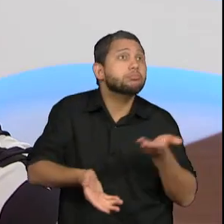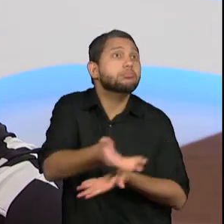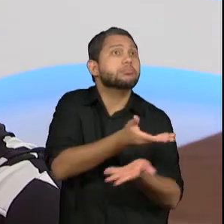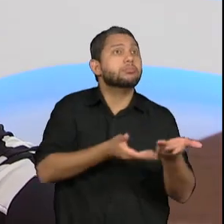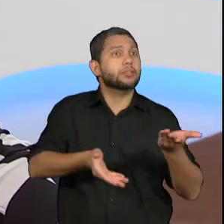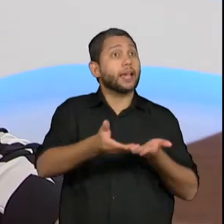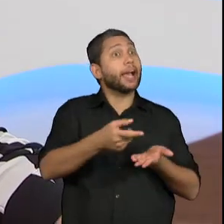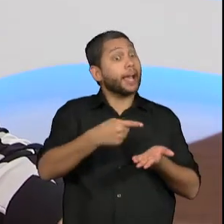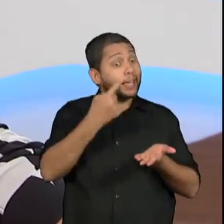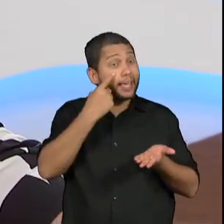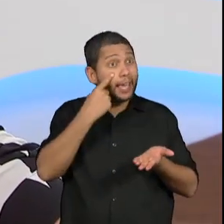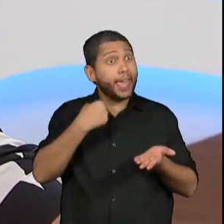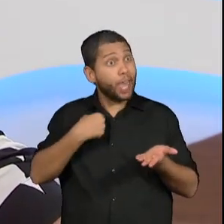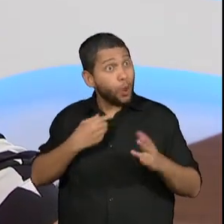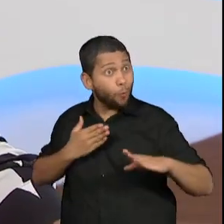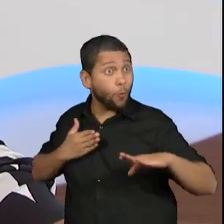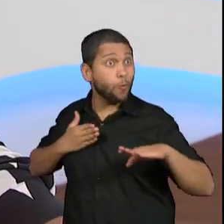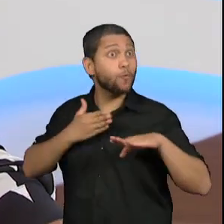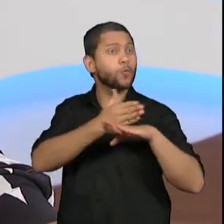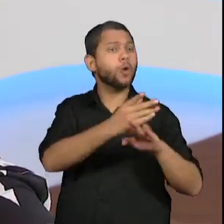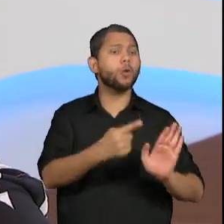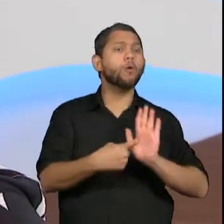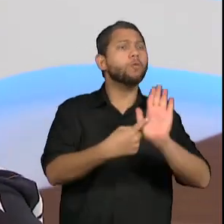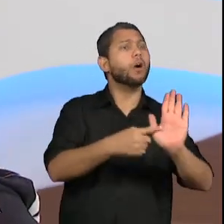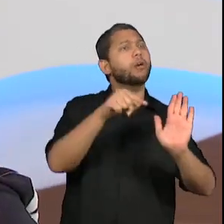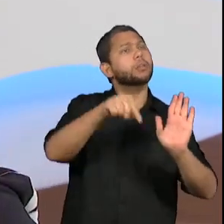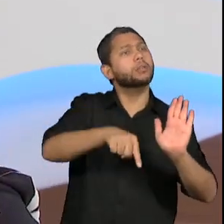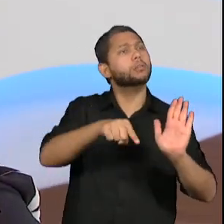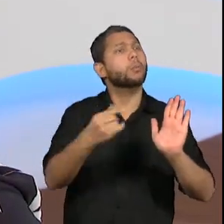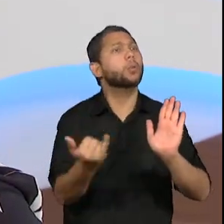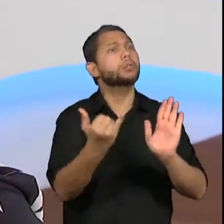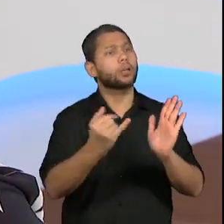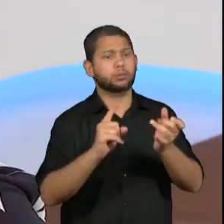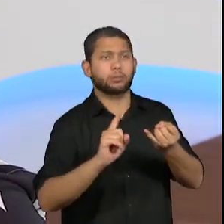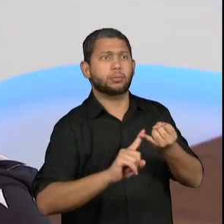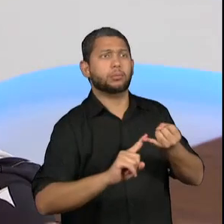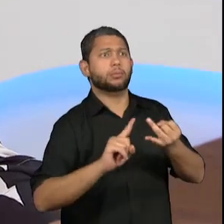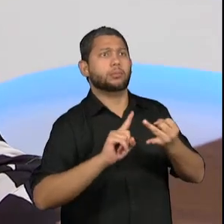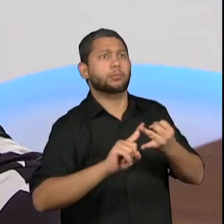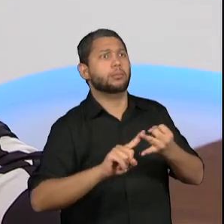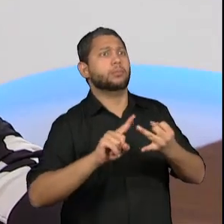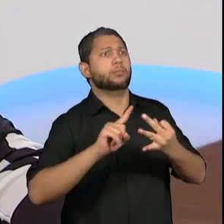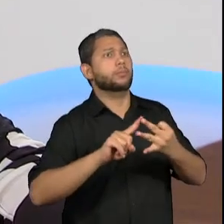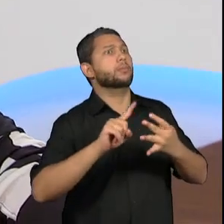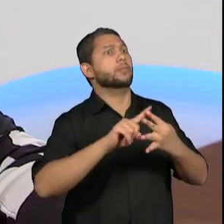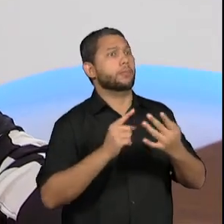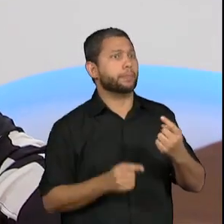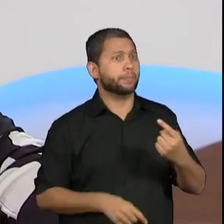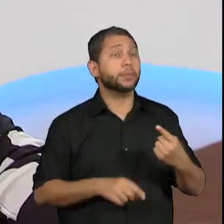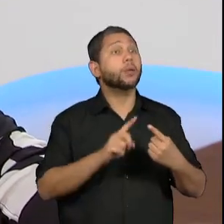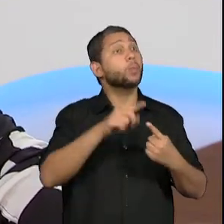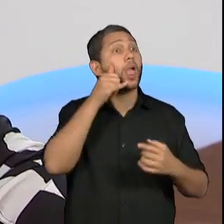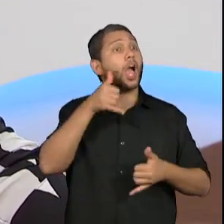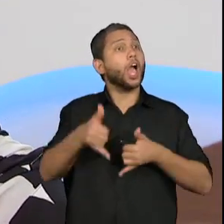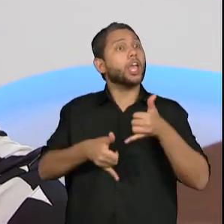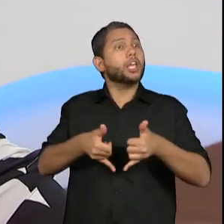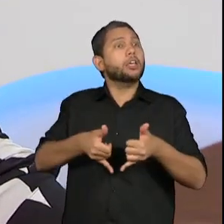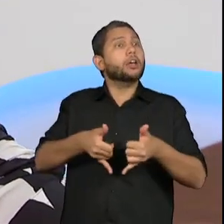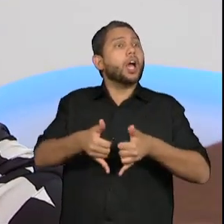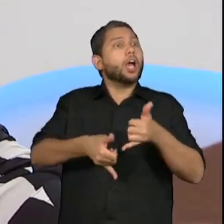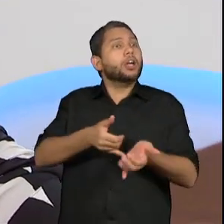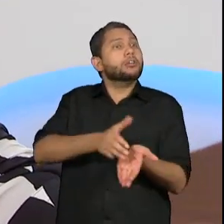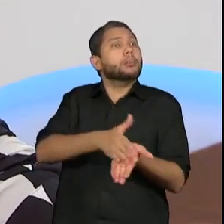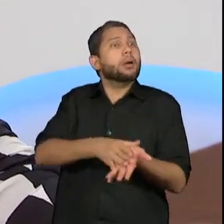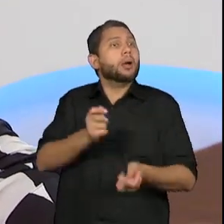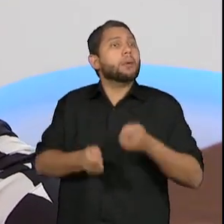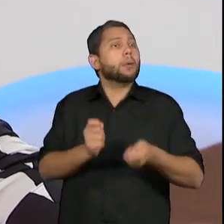para isso, para o quanto isso é importante. Para o quanto é importante ter uma rainha de bateria como a que eu tenho.